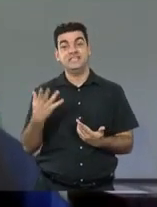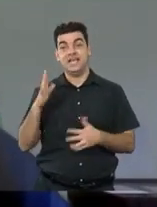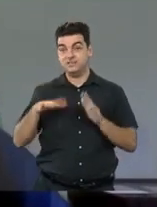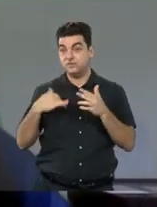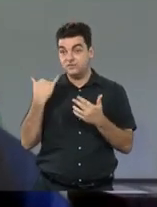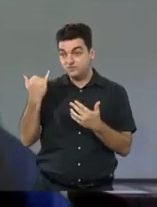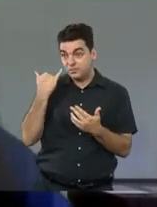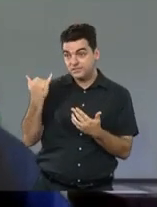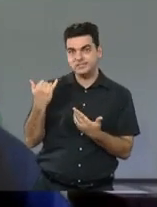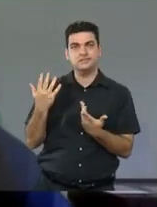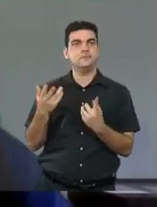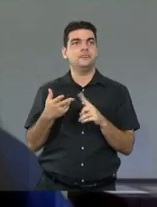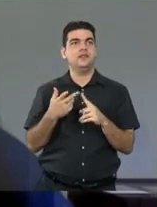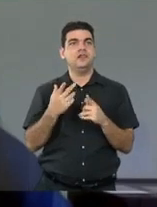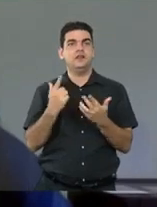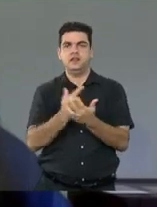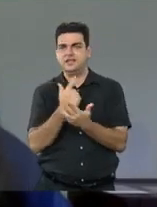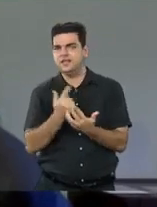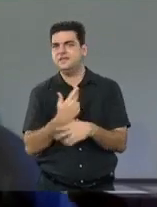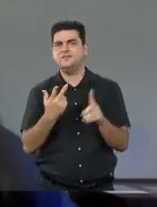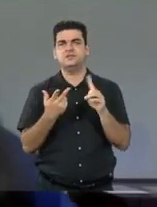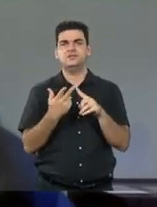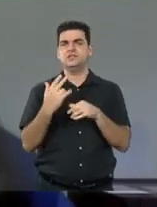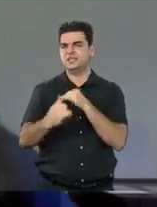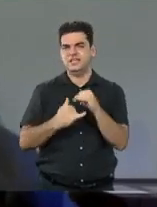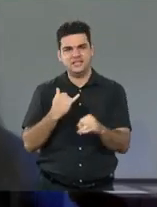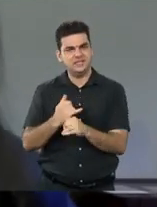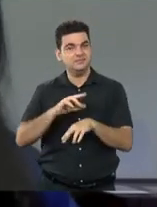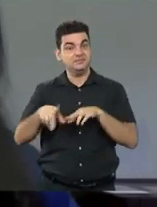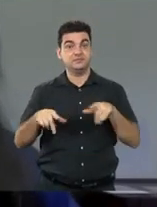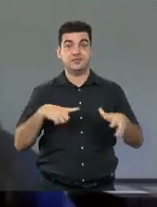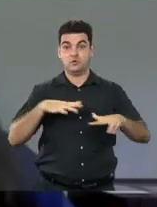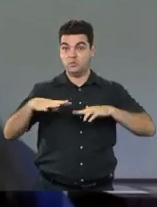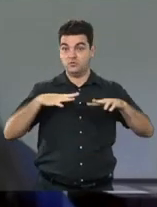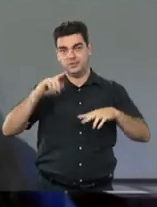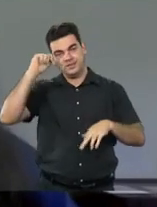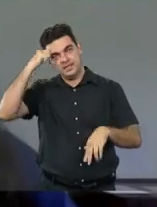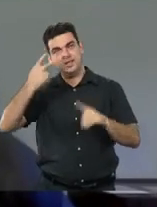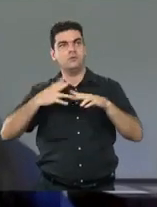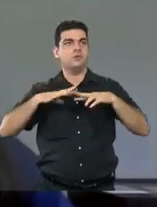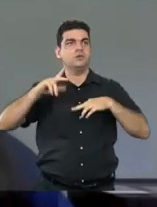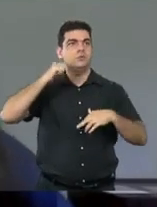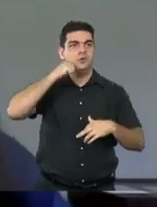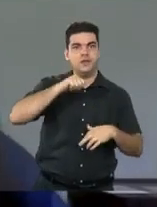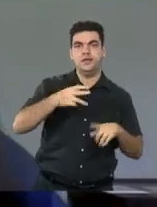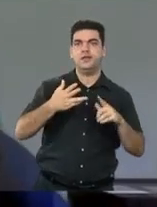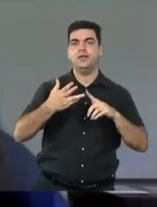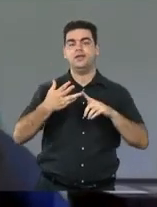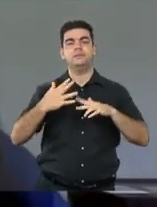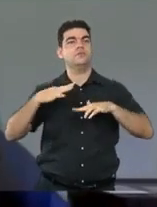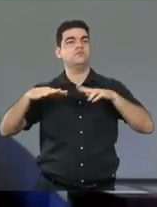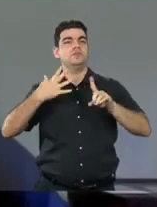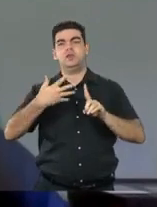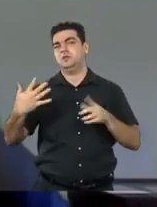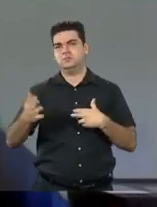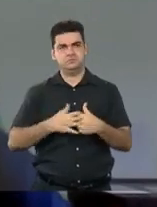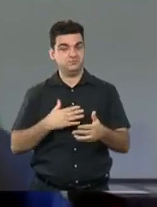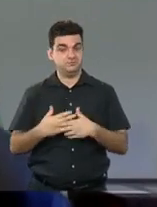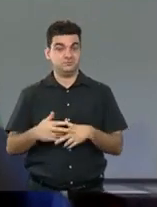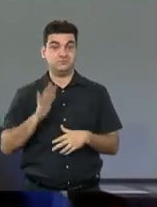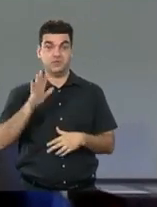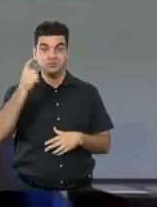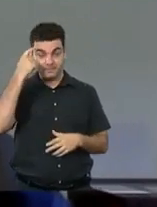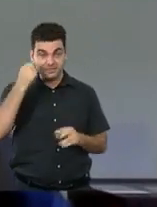muitos nos livros, nas pesquisas de desafio do movimento negro, de mulheres negras, mas quando a gente vai lidar com a questão